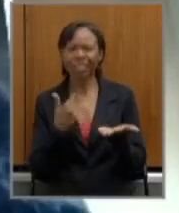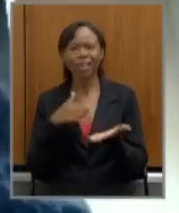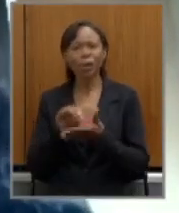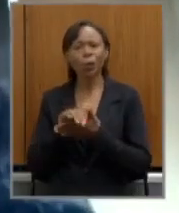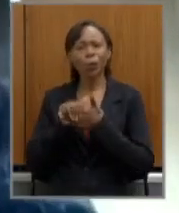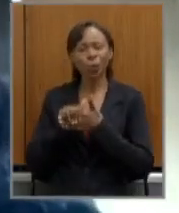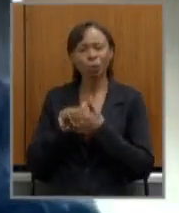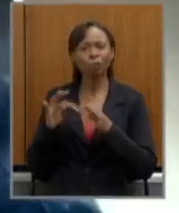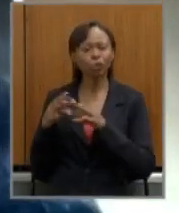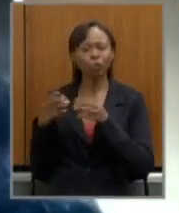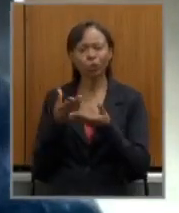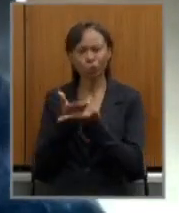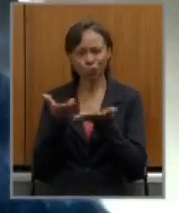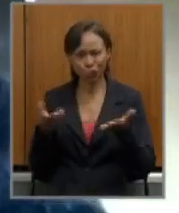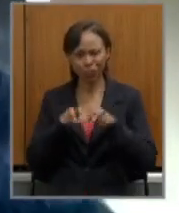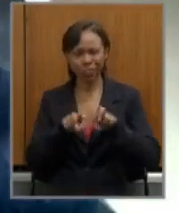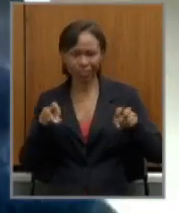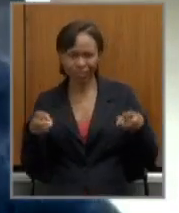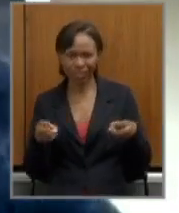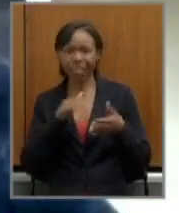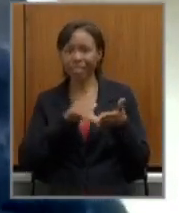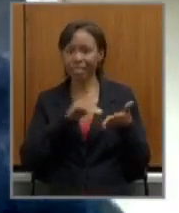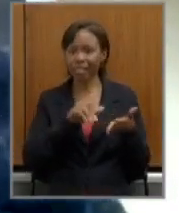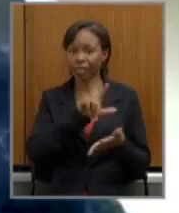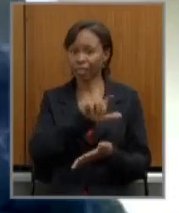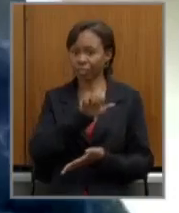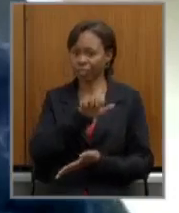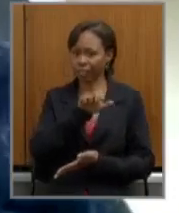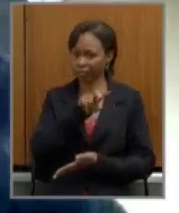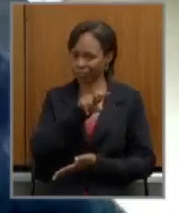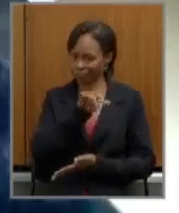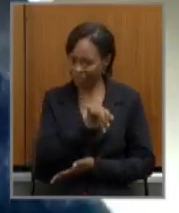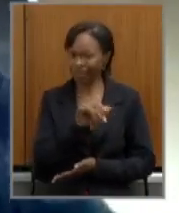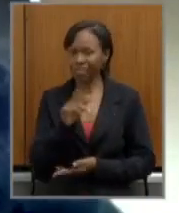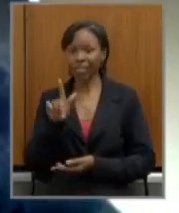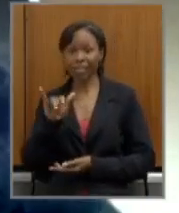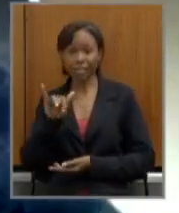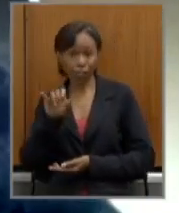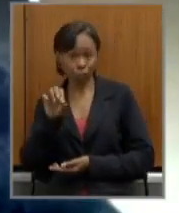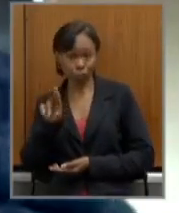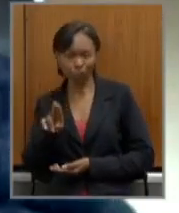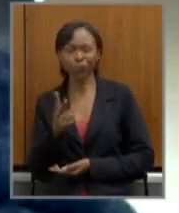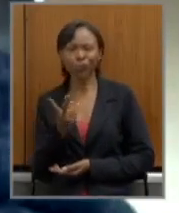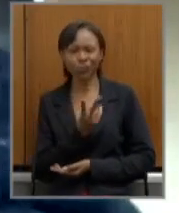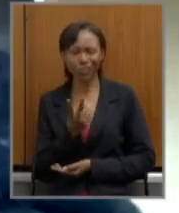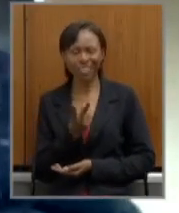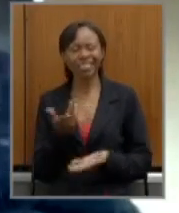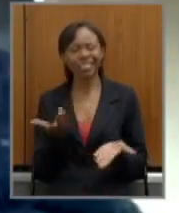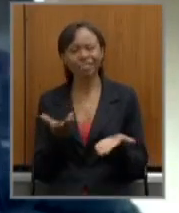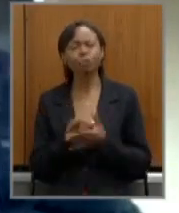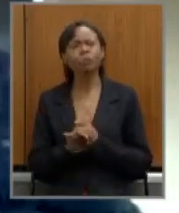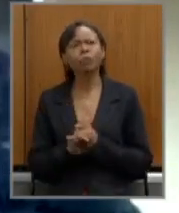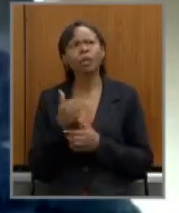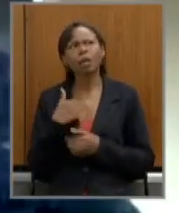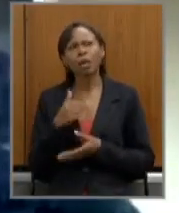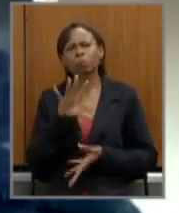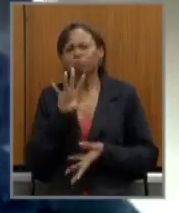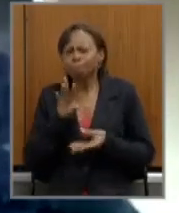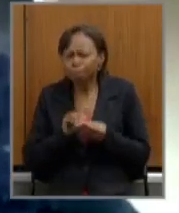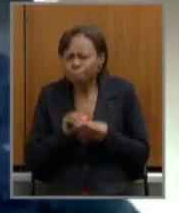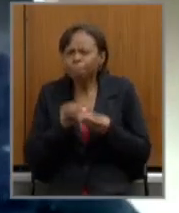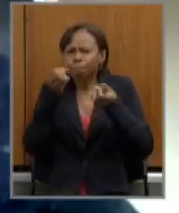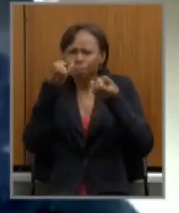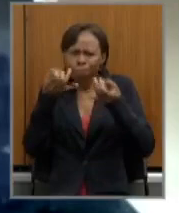demais que estão na mesa secretário Levi secretário Igor eu queria trazer de forma bem sucinta